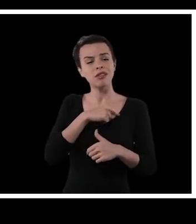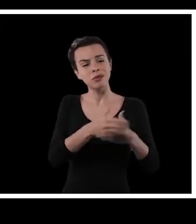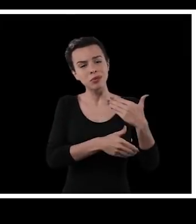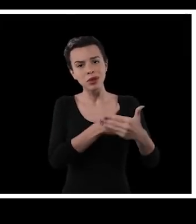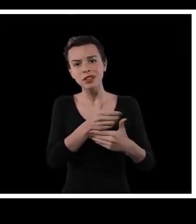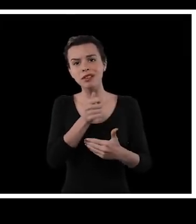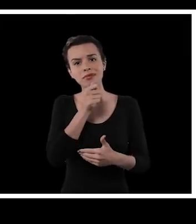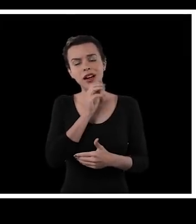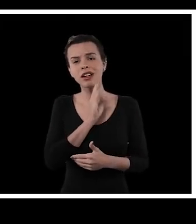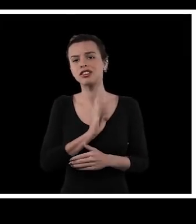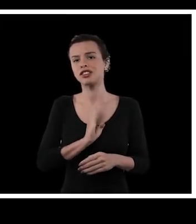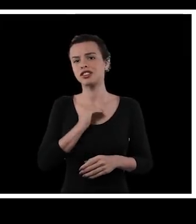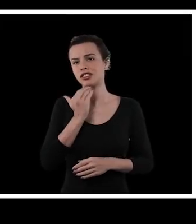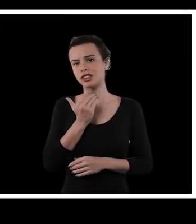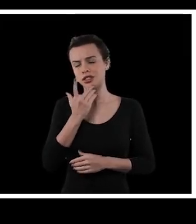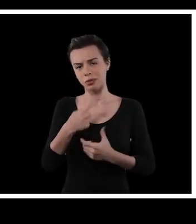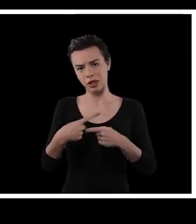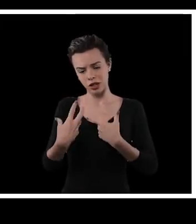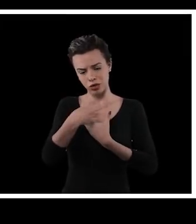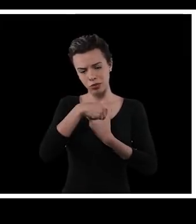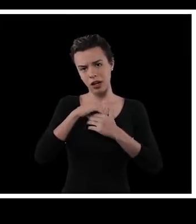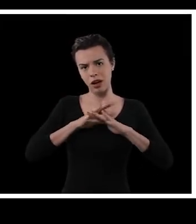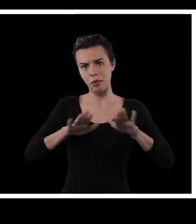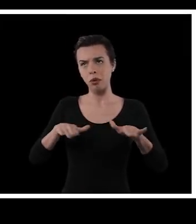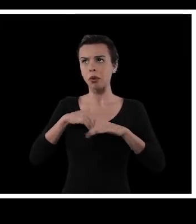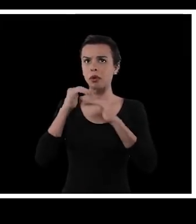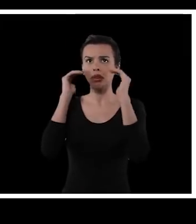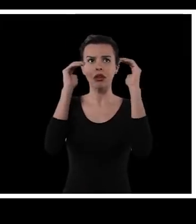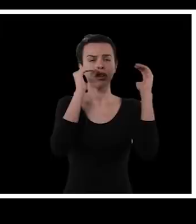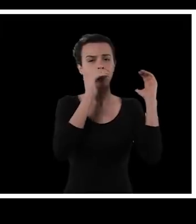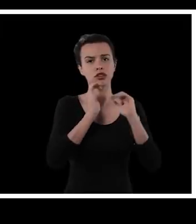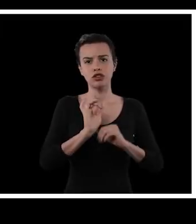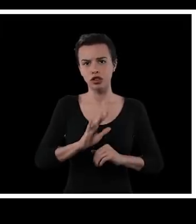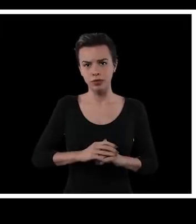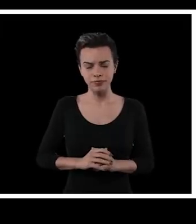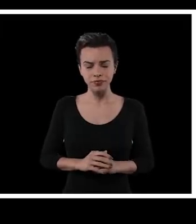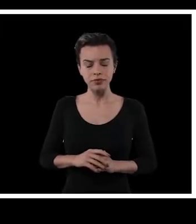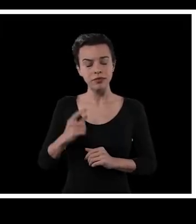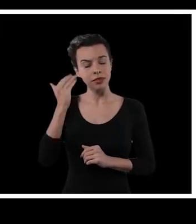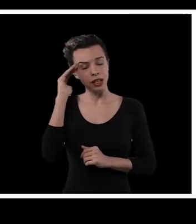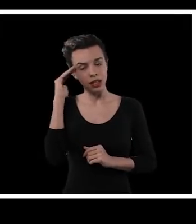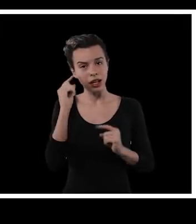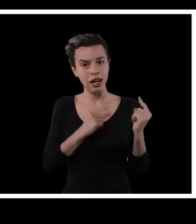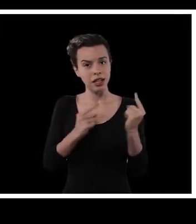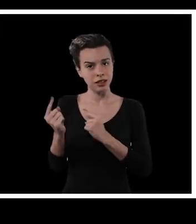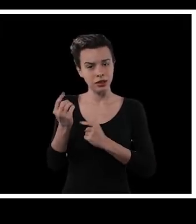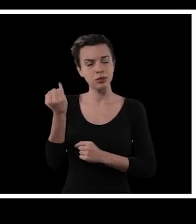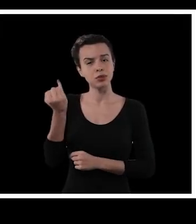processo que é esse processo de modo da subjetividade. Porque, veja só, é interessante entender essa relação.